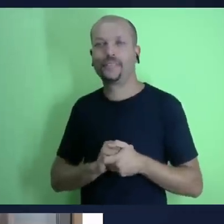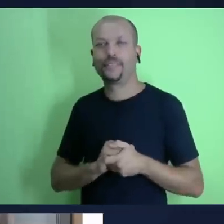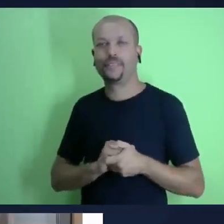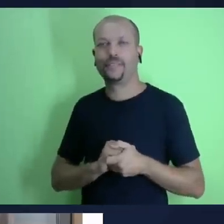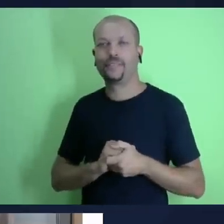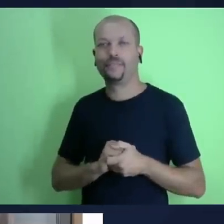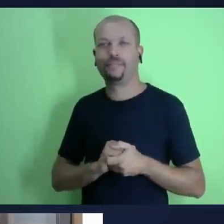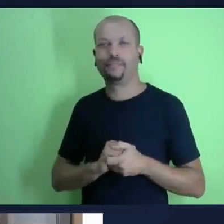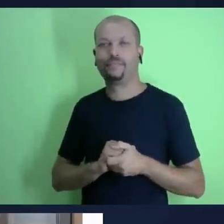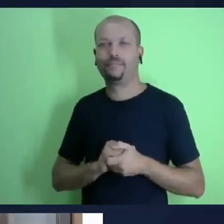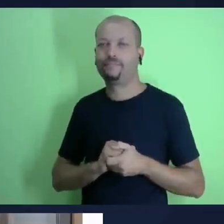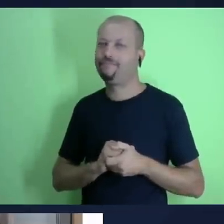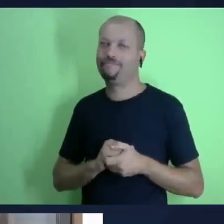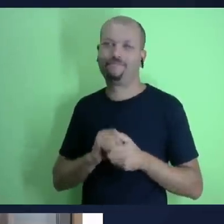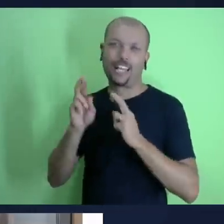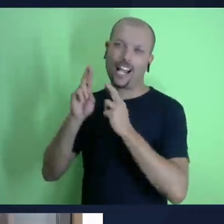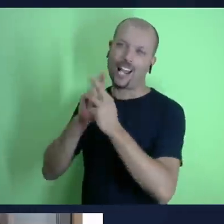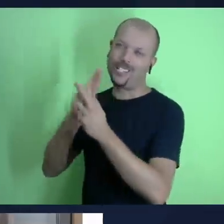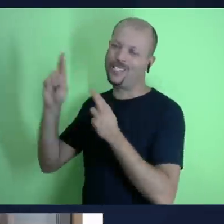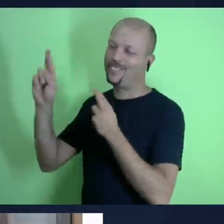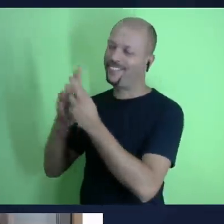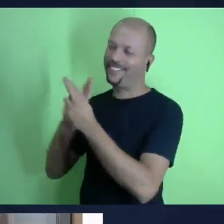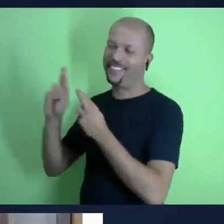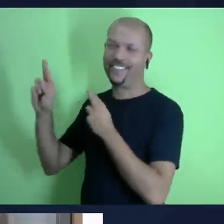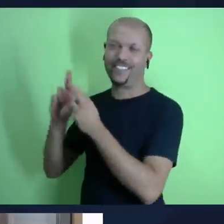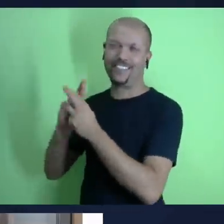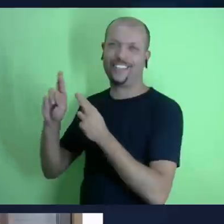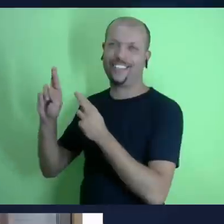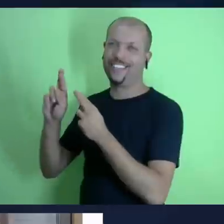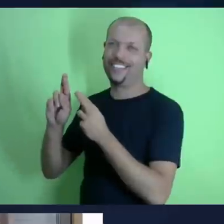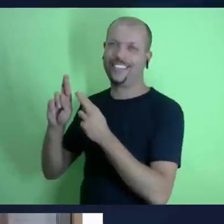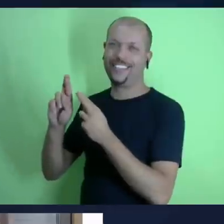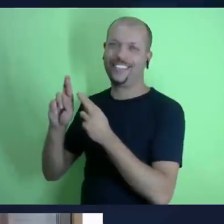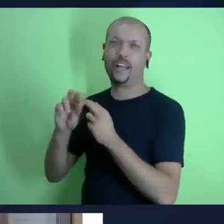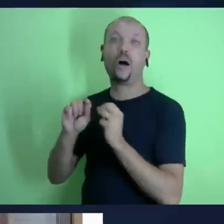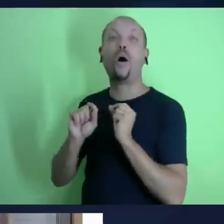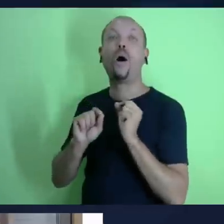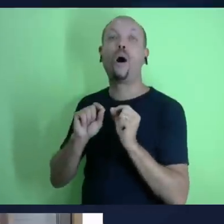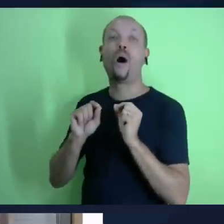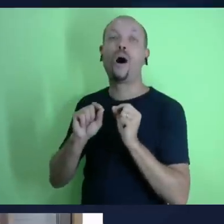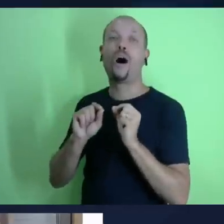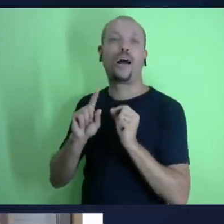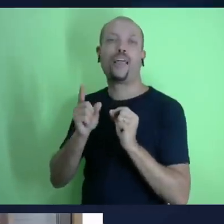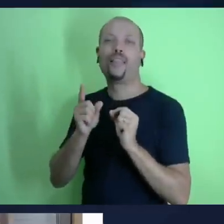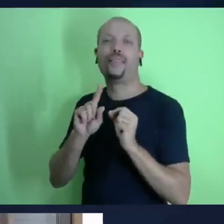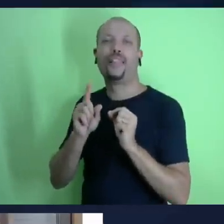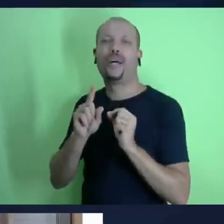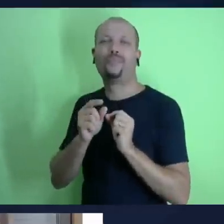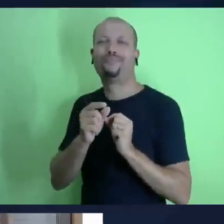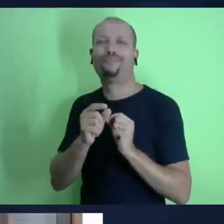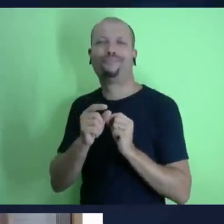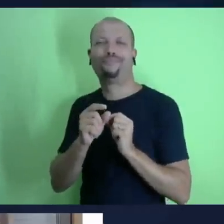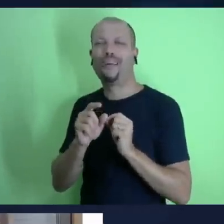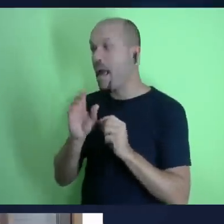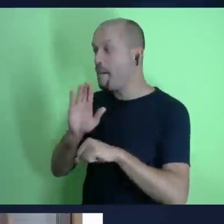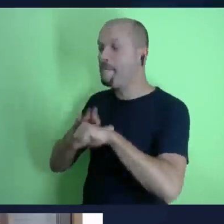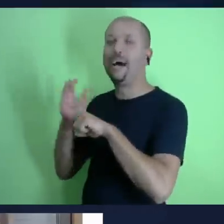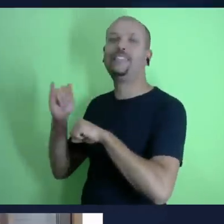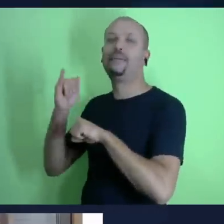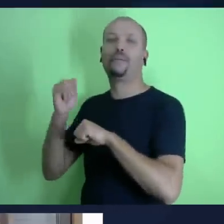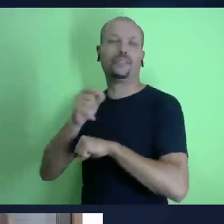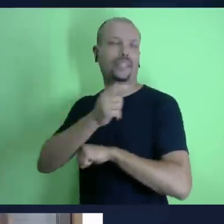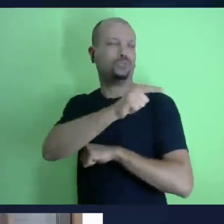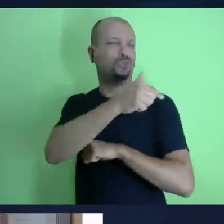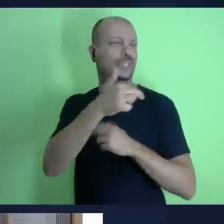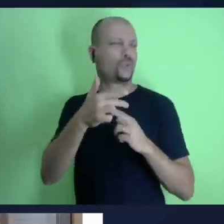mente a sua atenção e aí as coisas vão acontecer naturalmente na sua vida por causa do